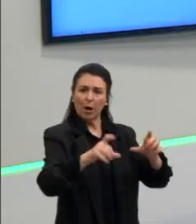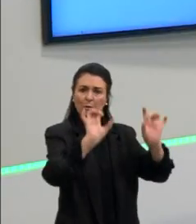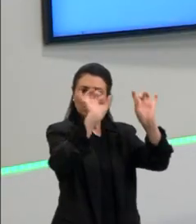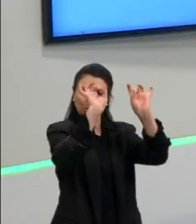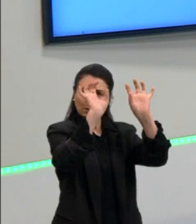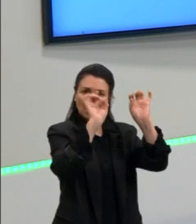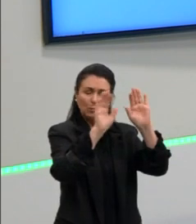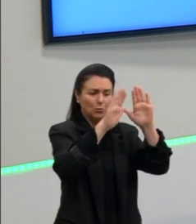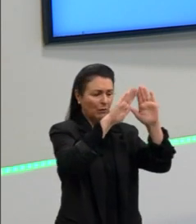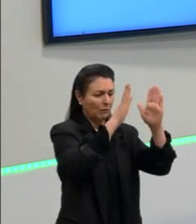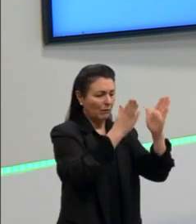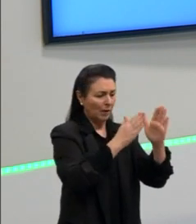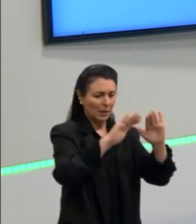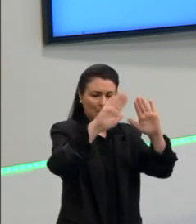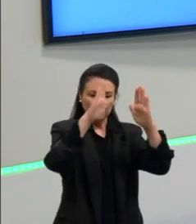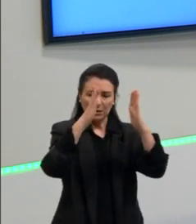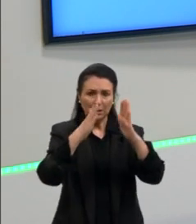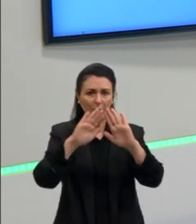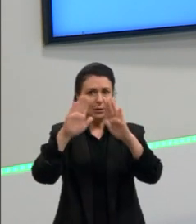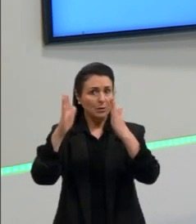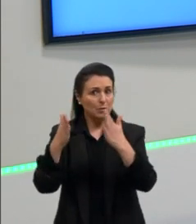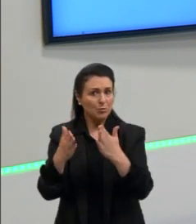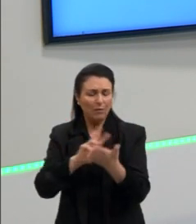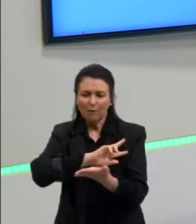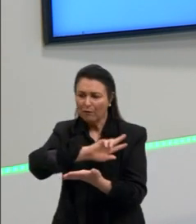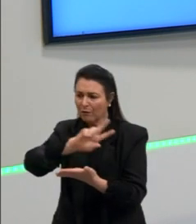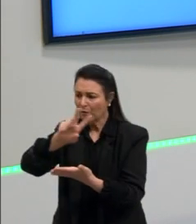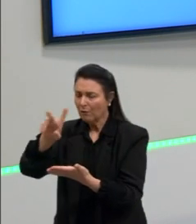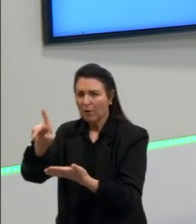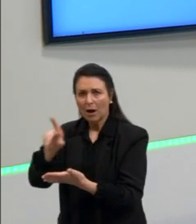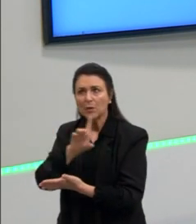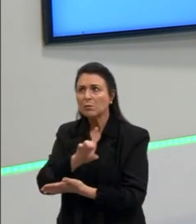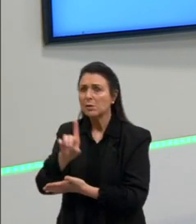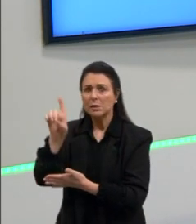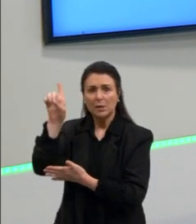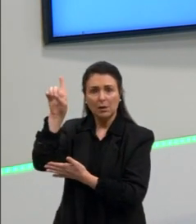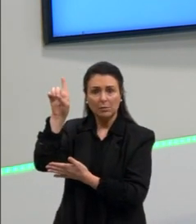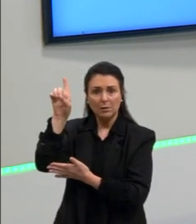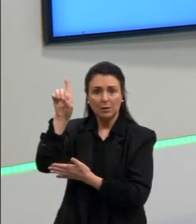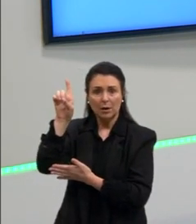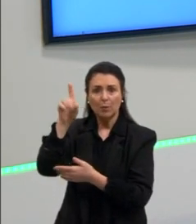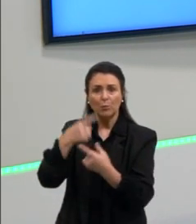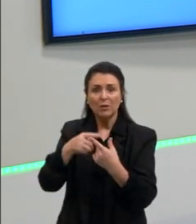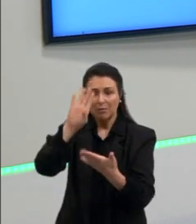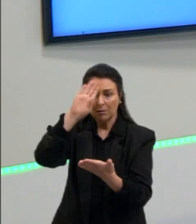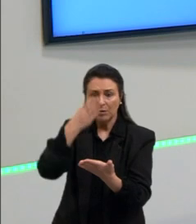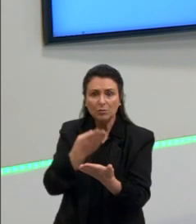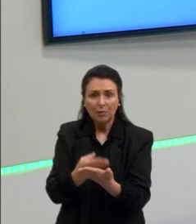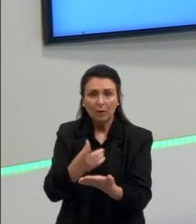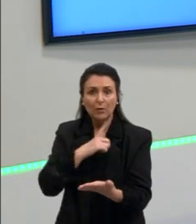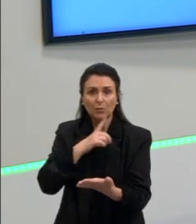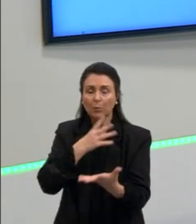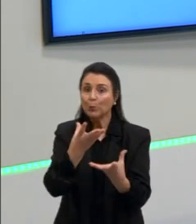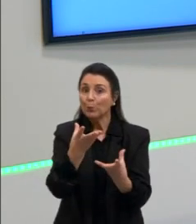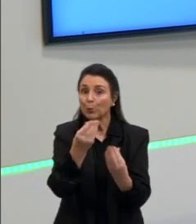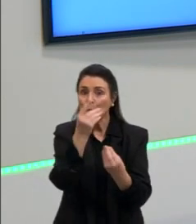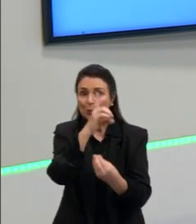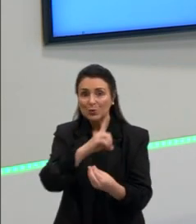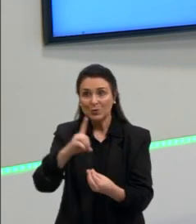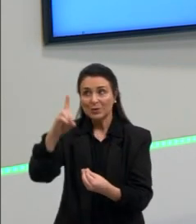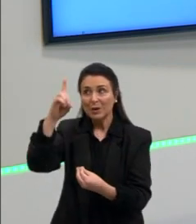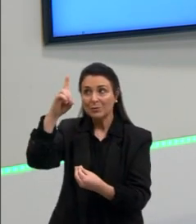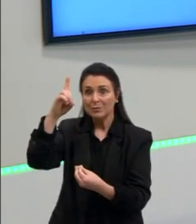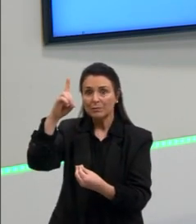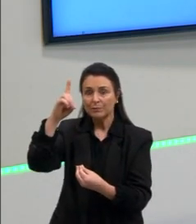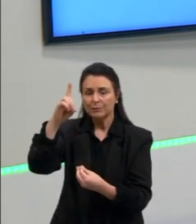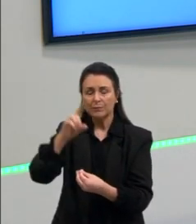estátuas de deuses politeístas. Era uma cidade, então, em que se acreditava na existência de muitos deuses. A crença de